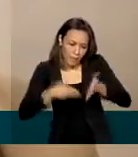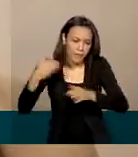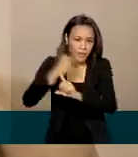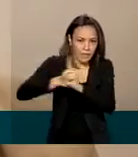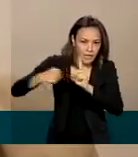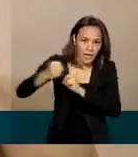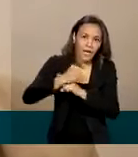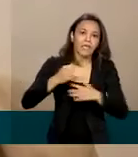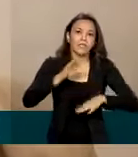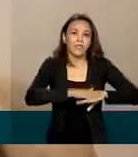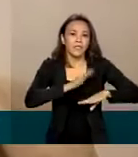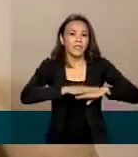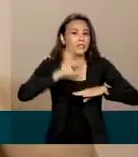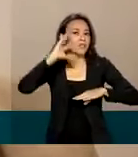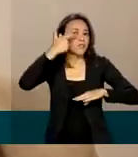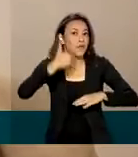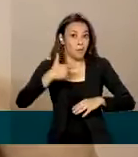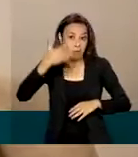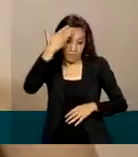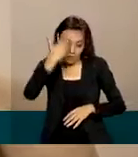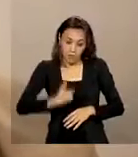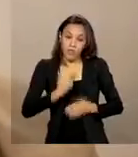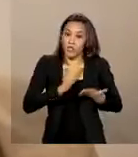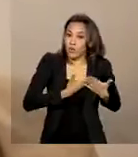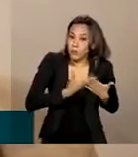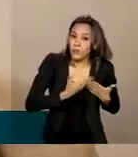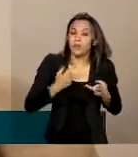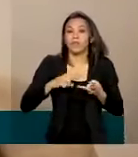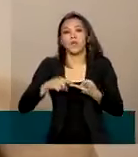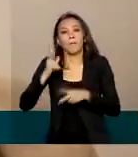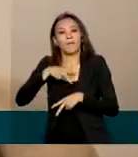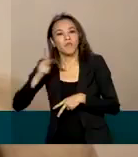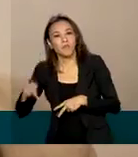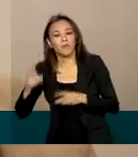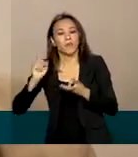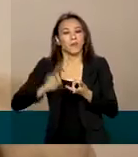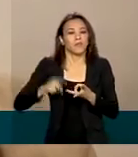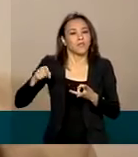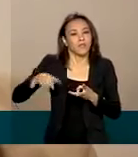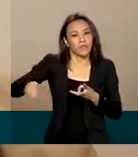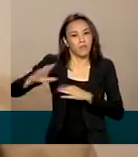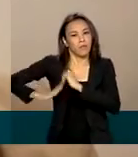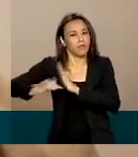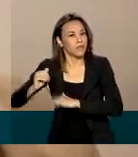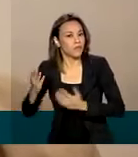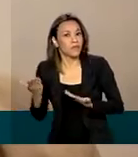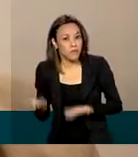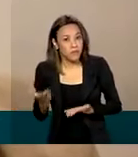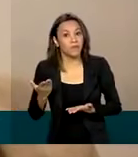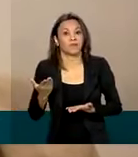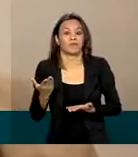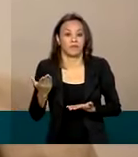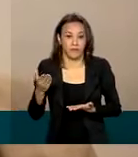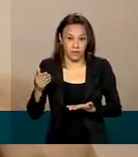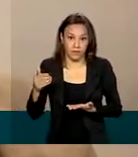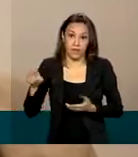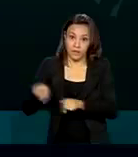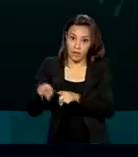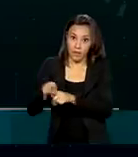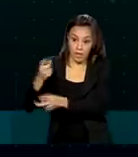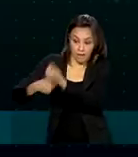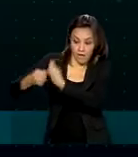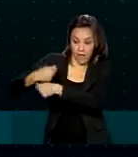decisão, estudantes, professores, consultores, especialistas do mercado